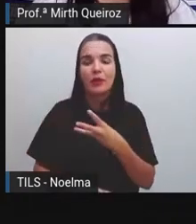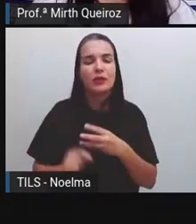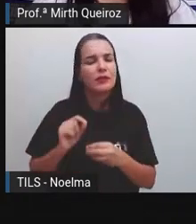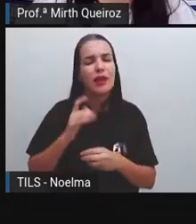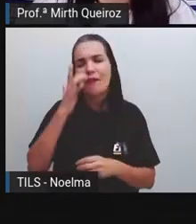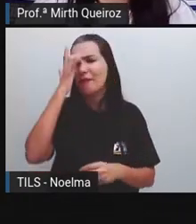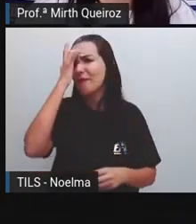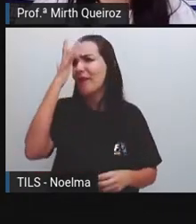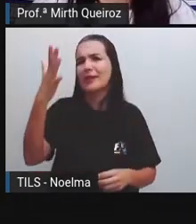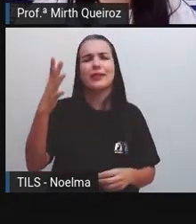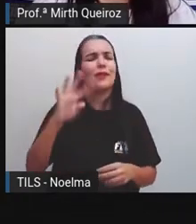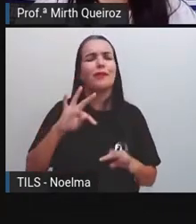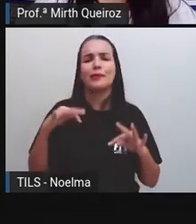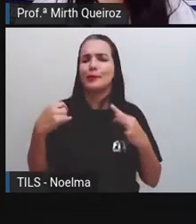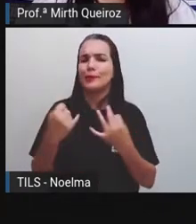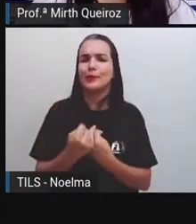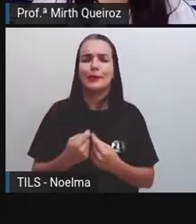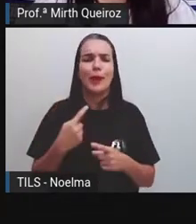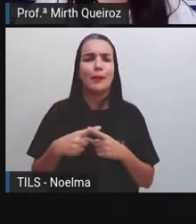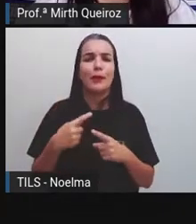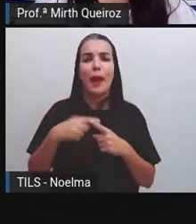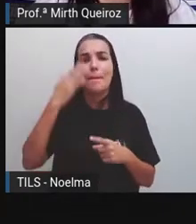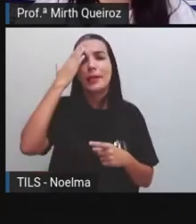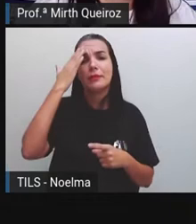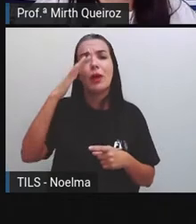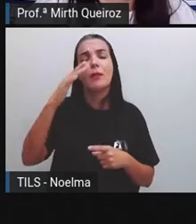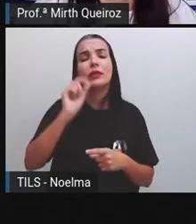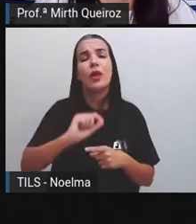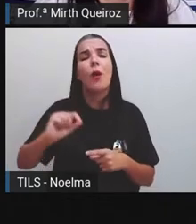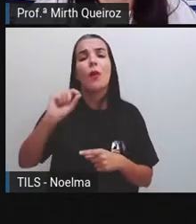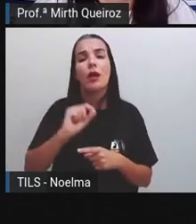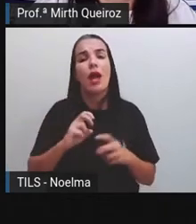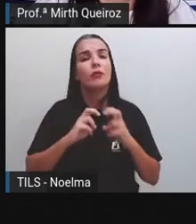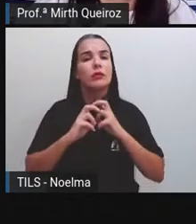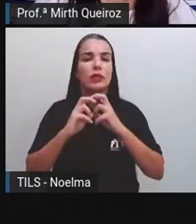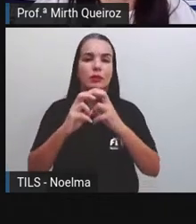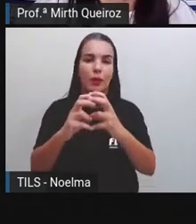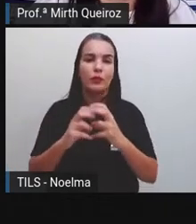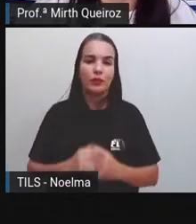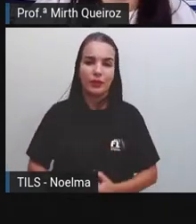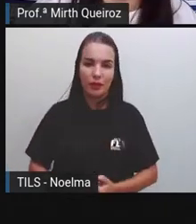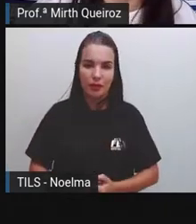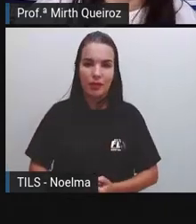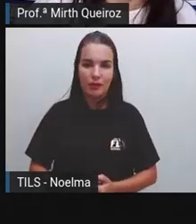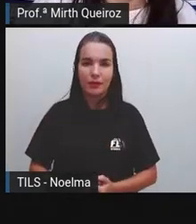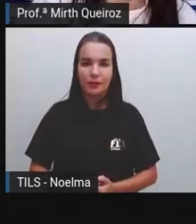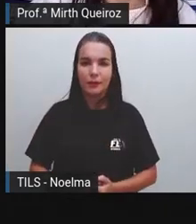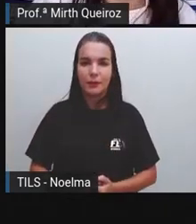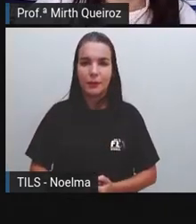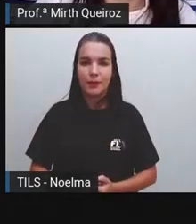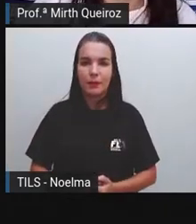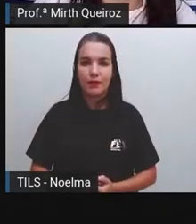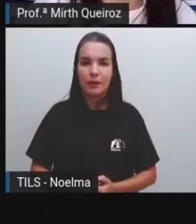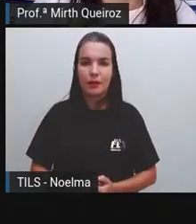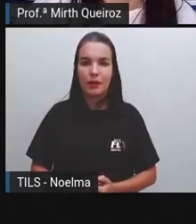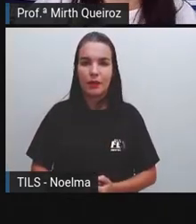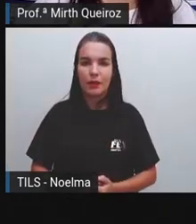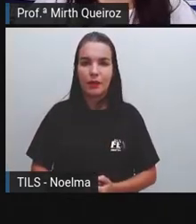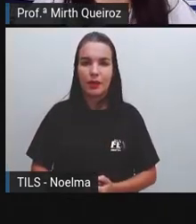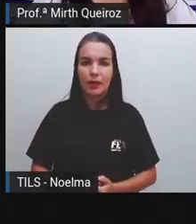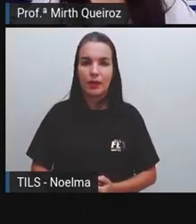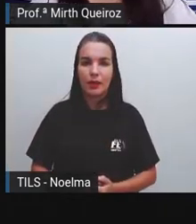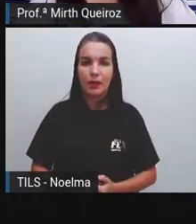facilitou muito a vida das pessoas, principalmente em relação aí ao transporte, né? E aí surgem